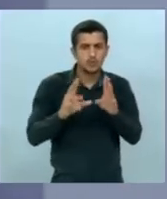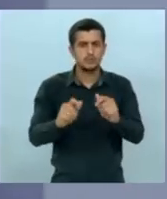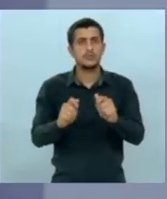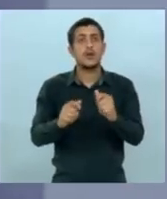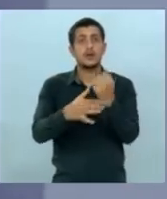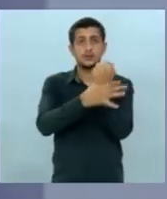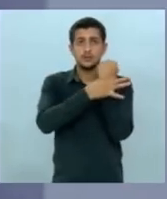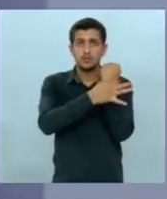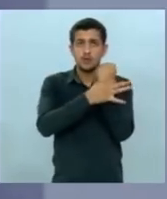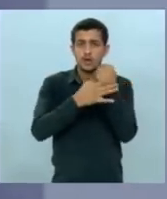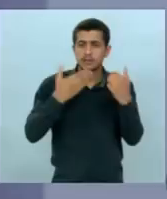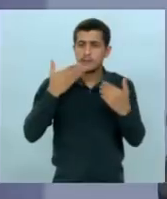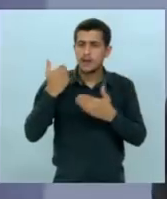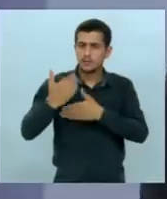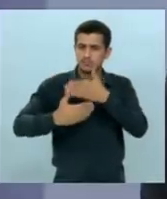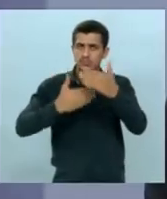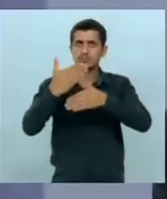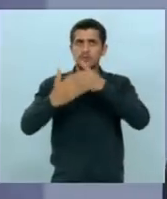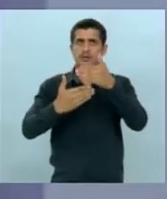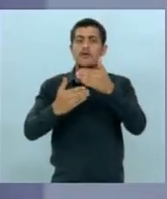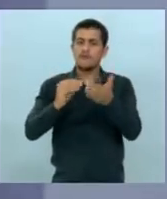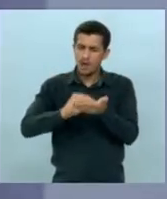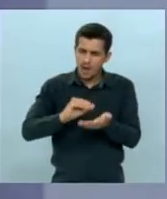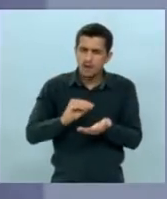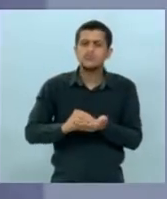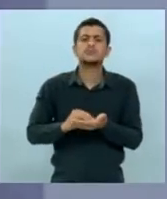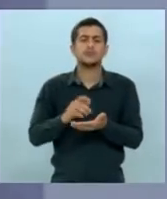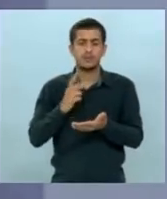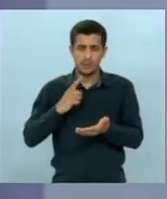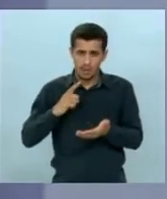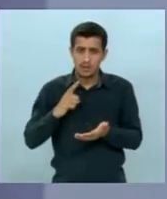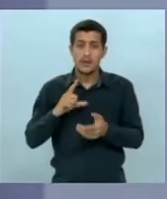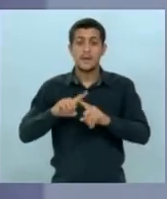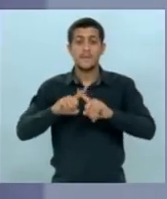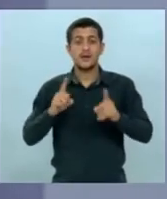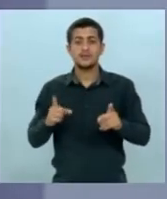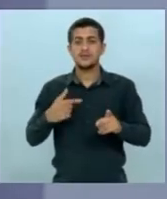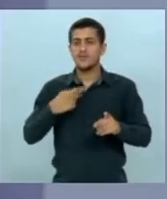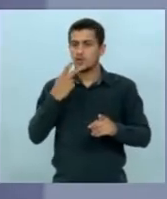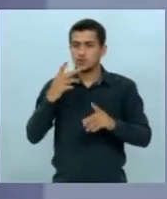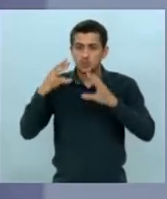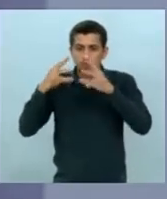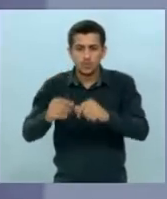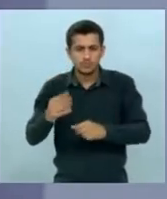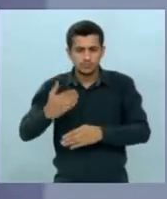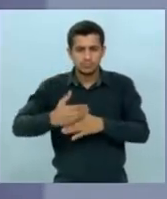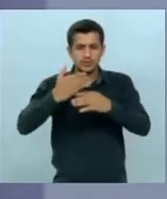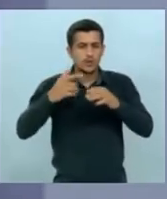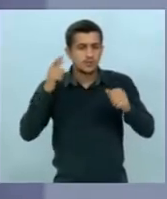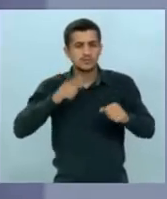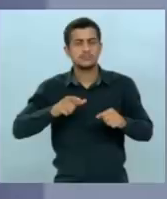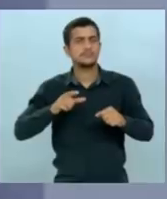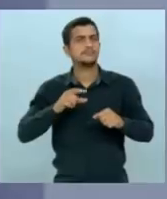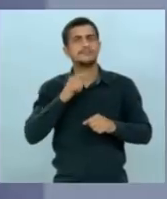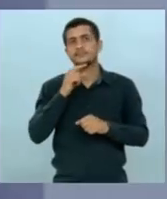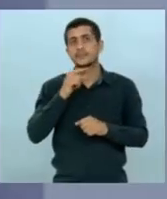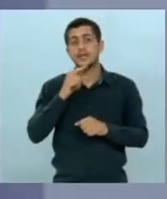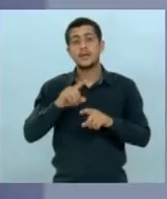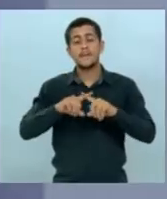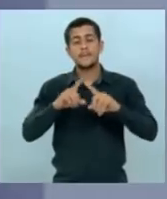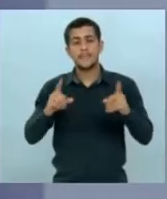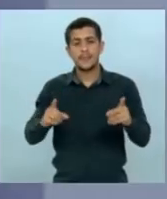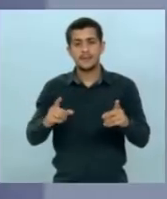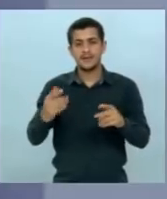pública temos muita coisa ainda a ser feita isso é verdade reconheço que não deu para fazer tudo mas fizemos muito mais